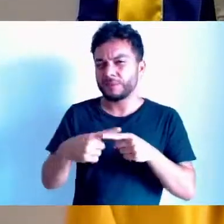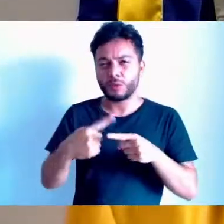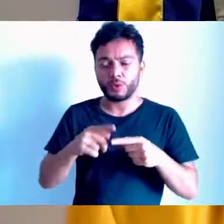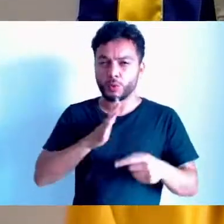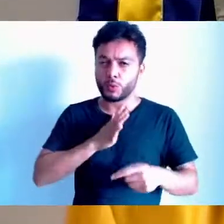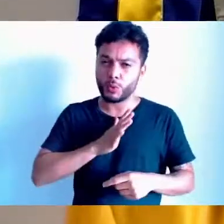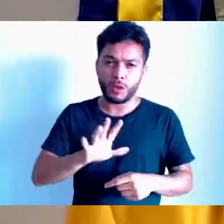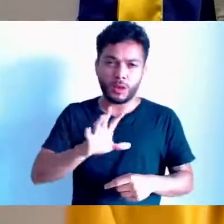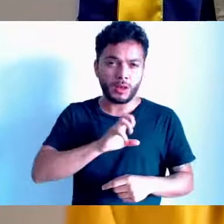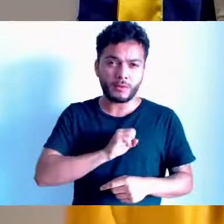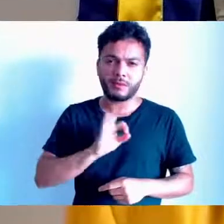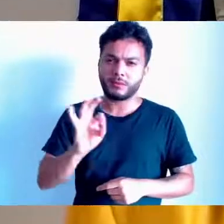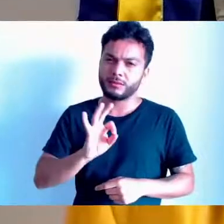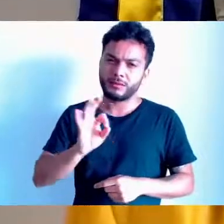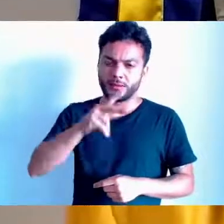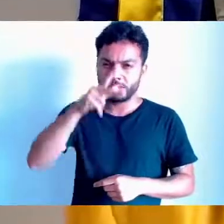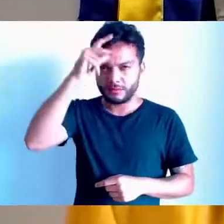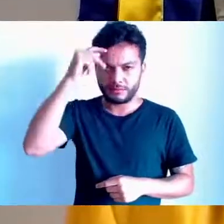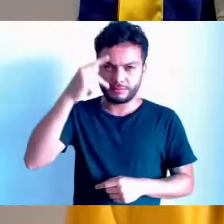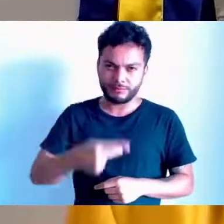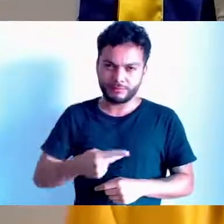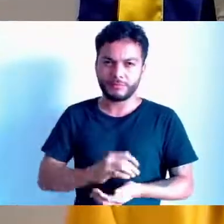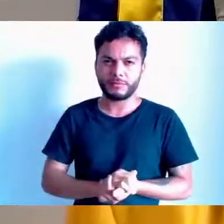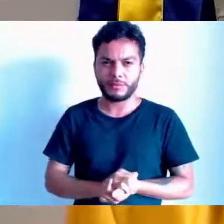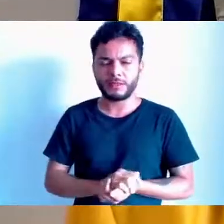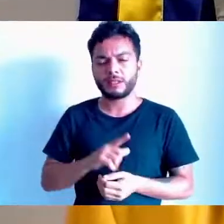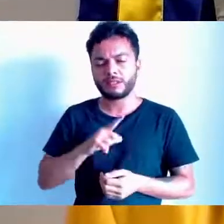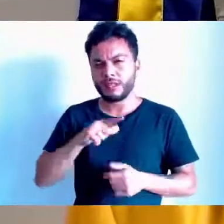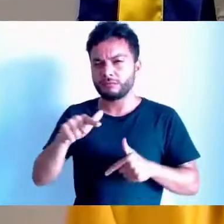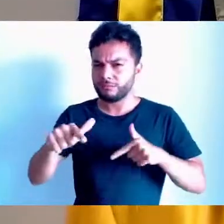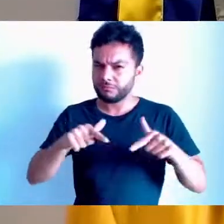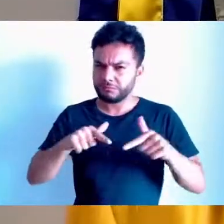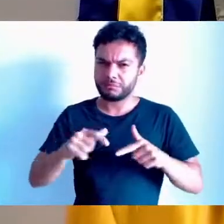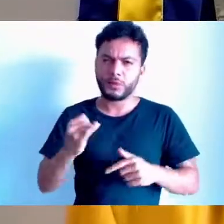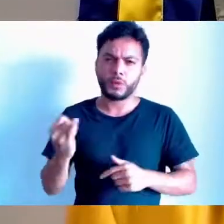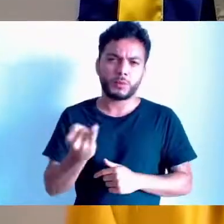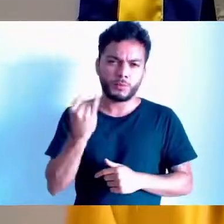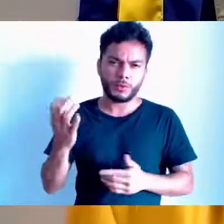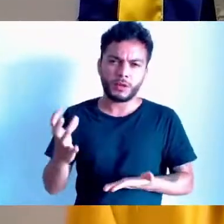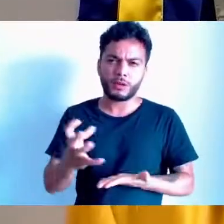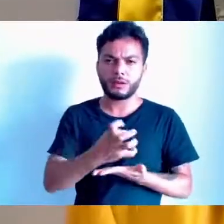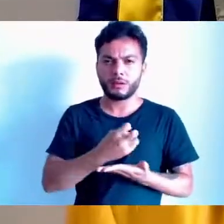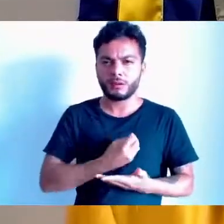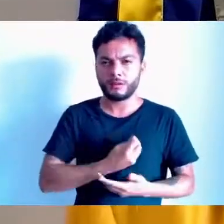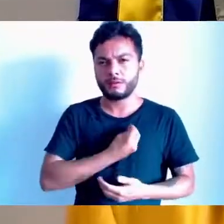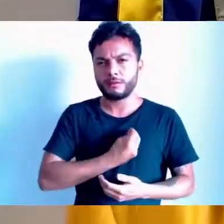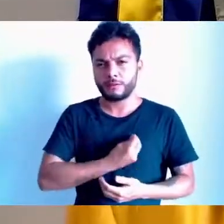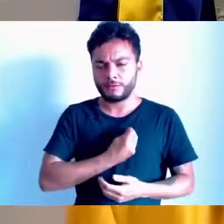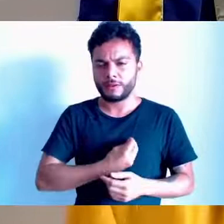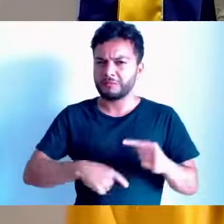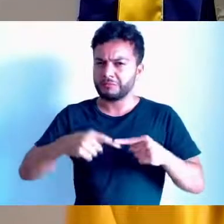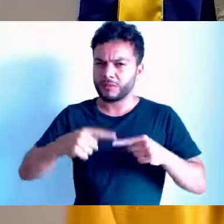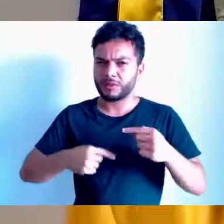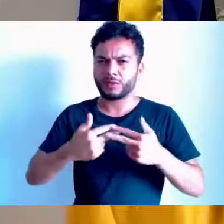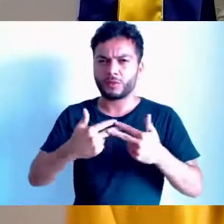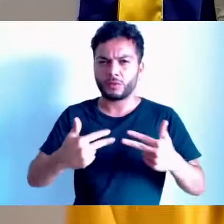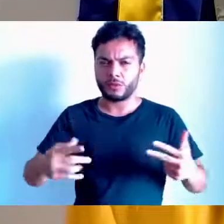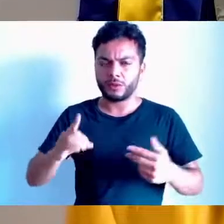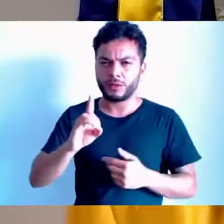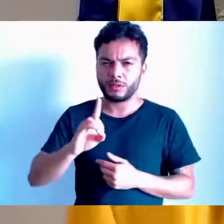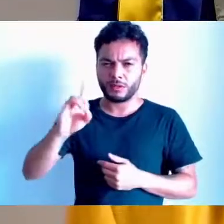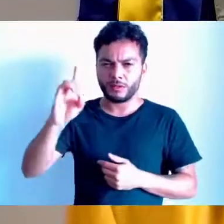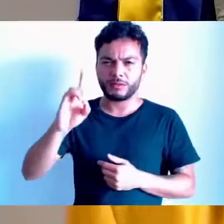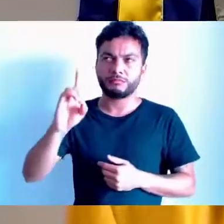obra gigante, importantíssima, salva vidas, salvou realmente patrimônios. Deus nos livre se não